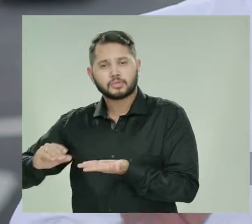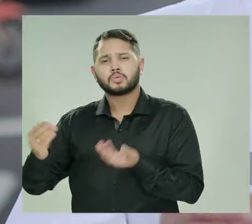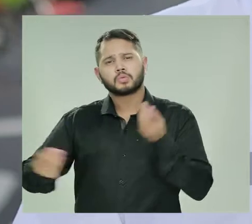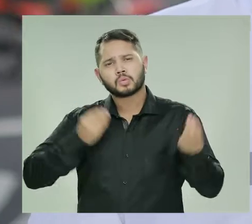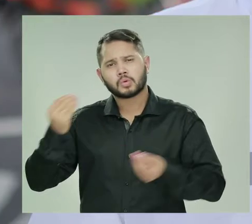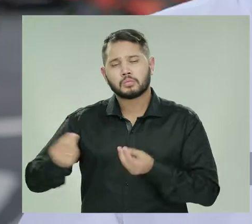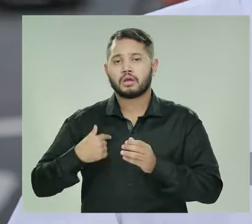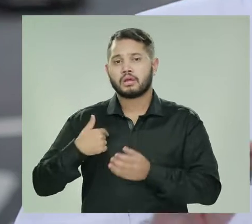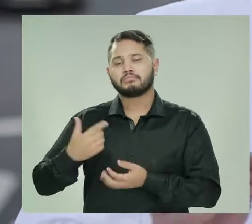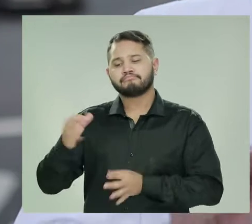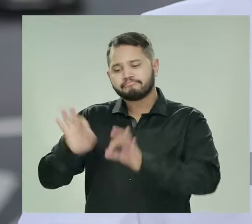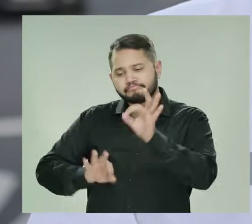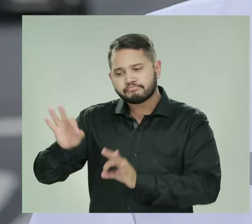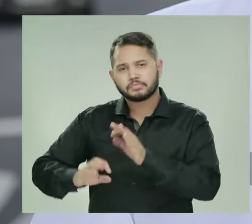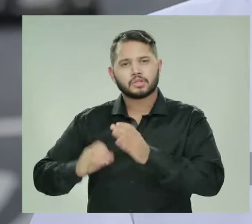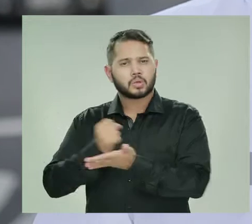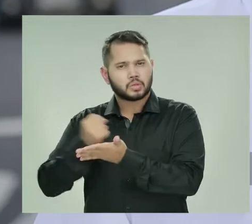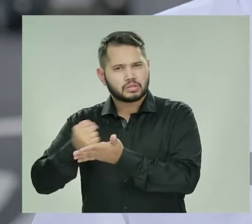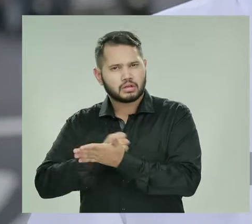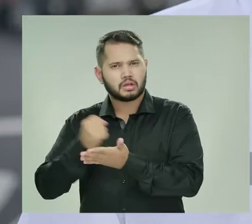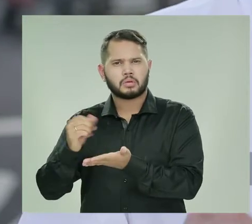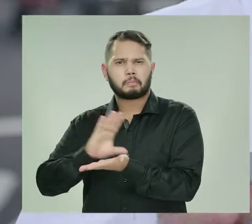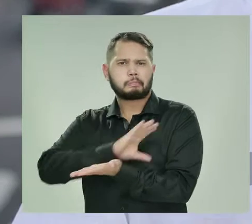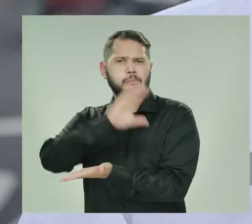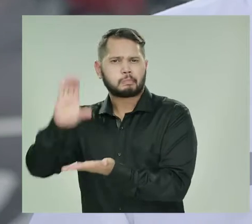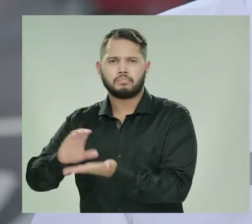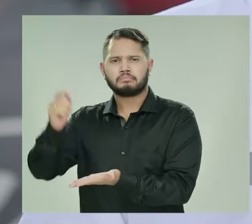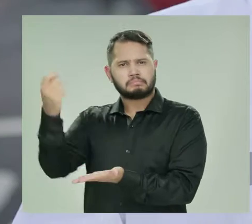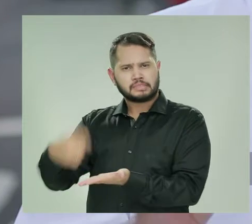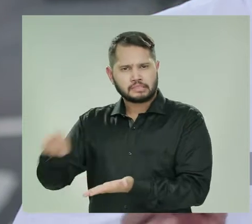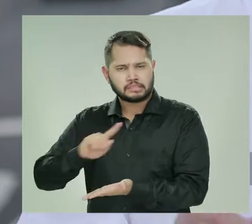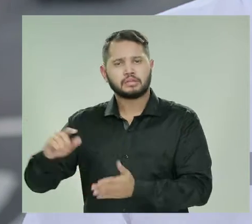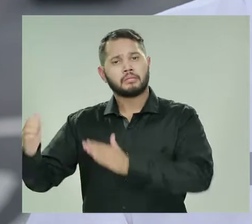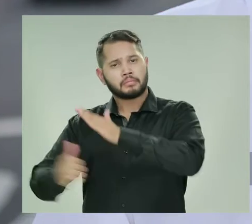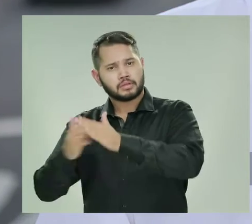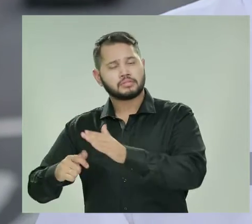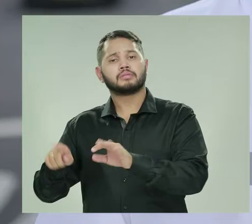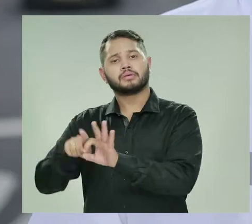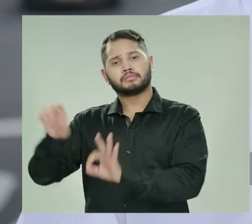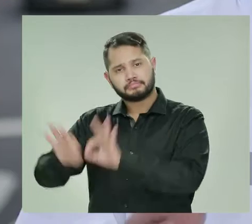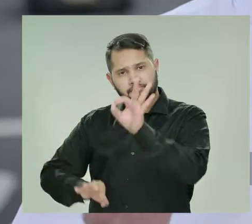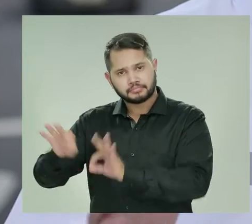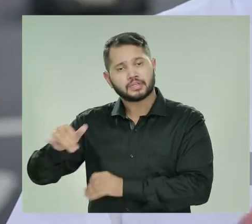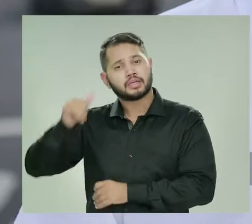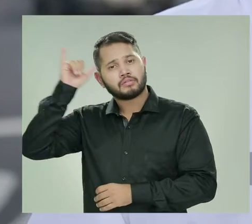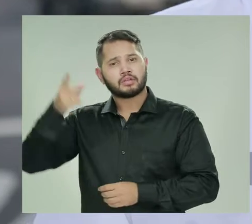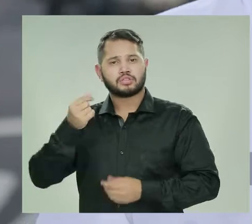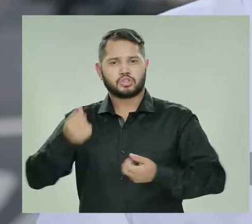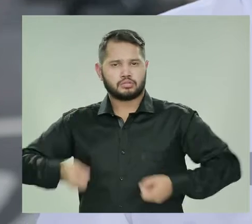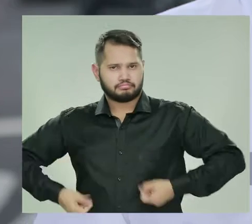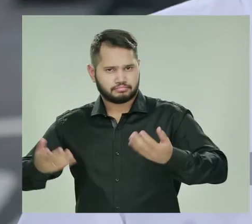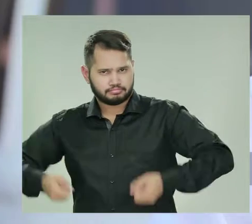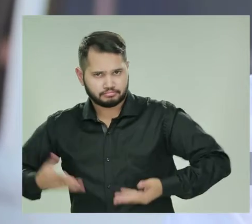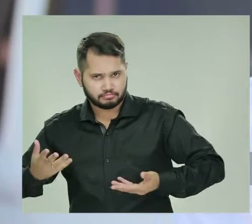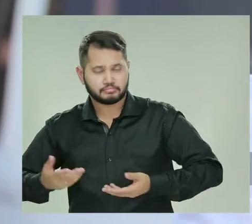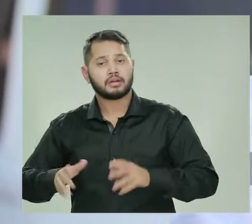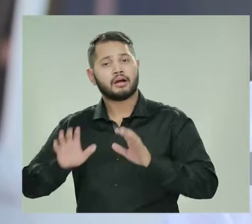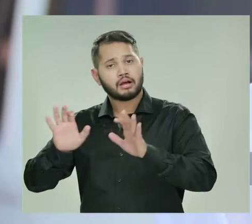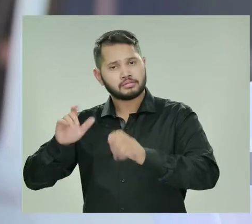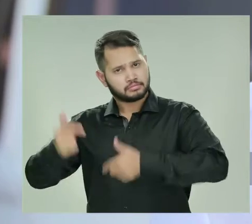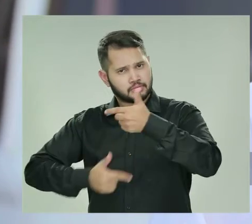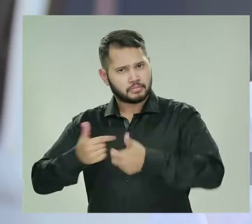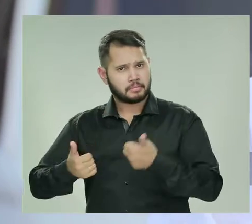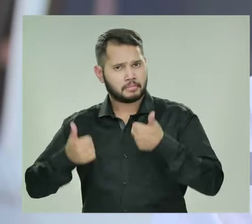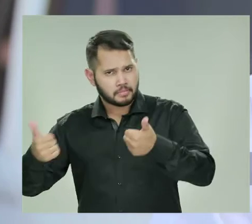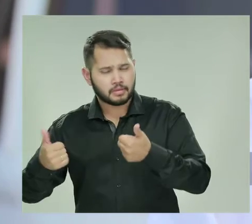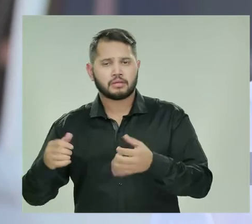Para começar vou rever contratos milionários com empresas Exigir preços justos e combater o desperdício Só com